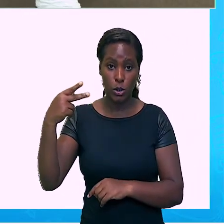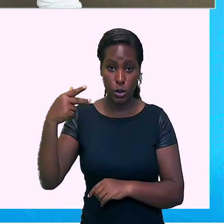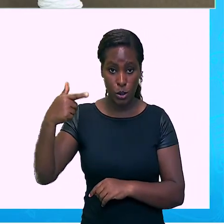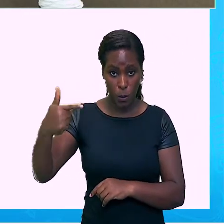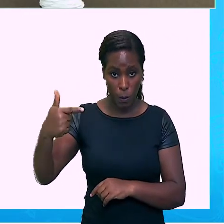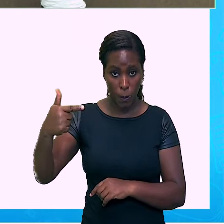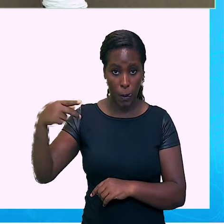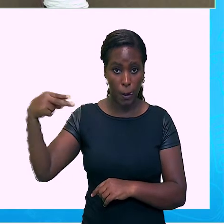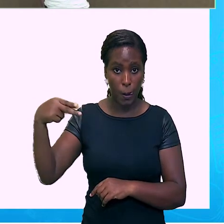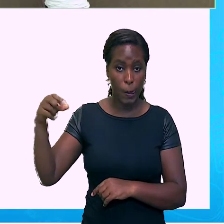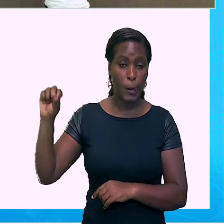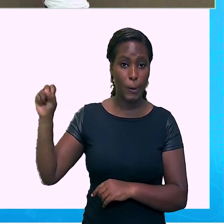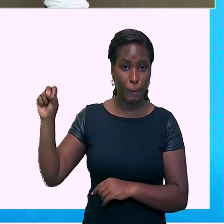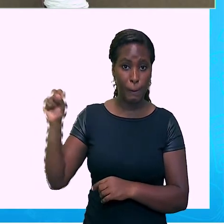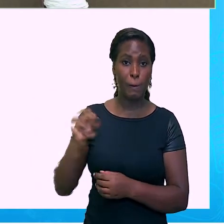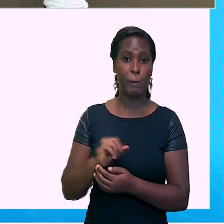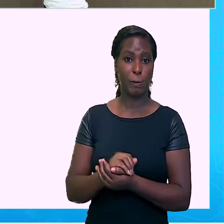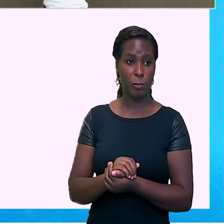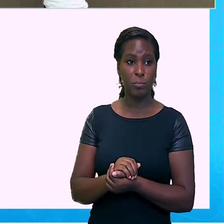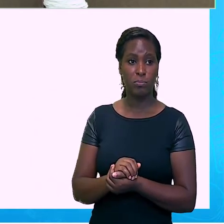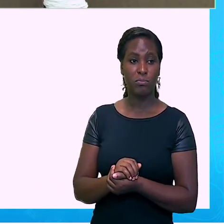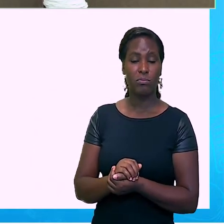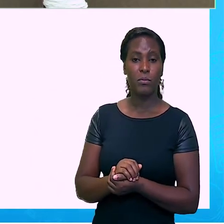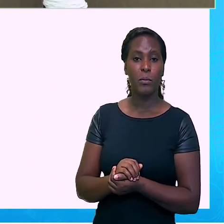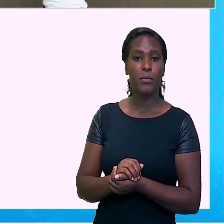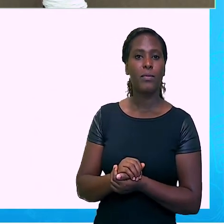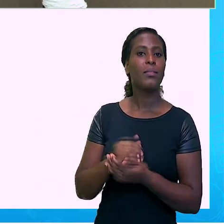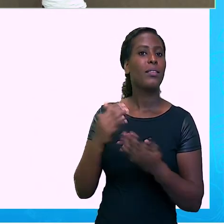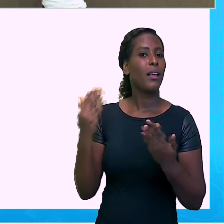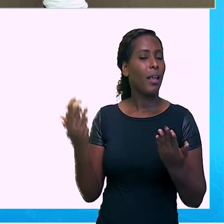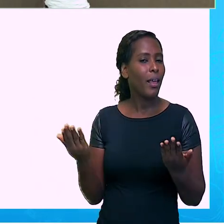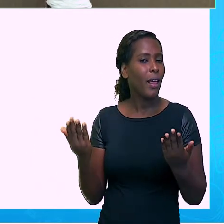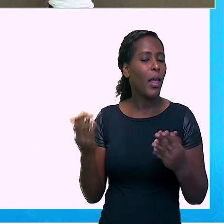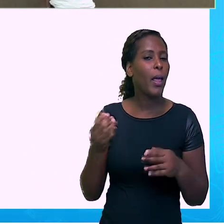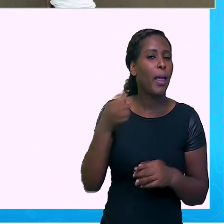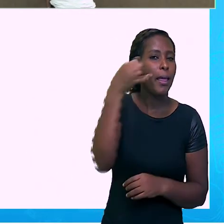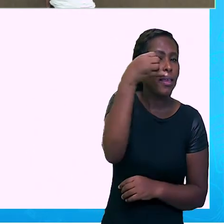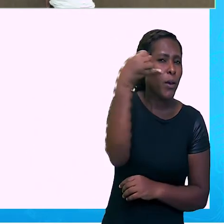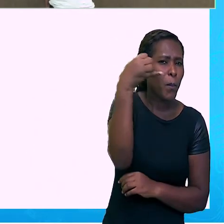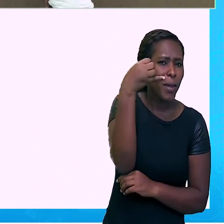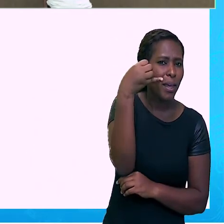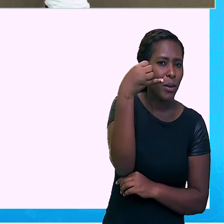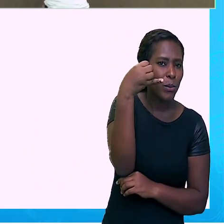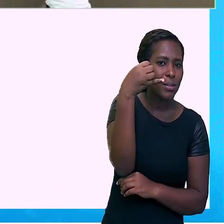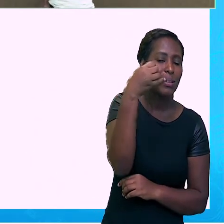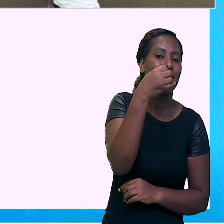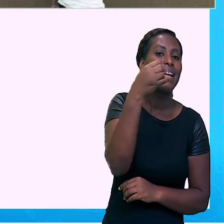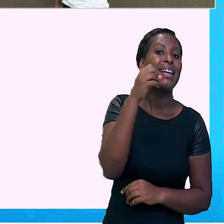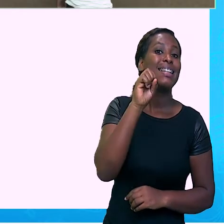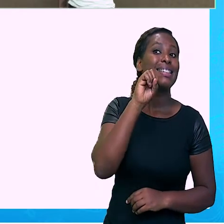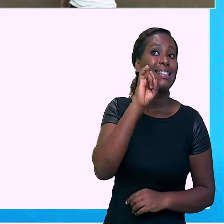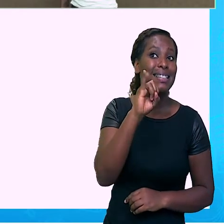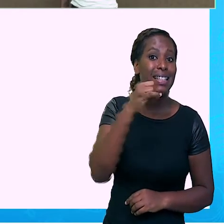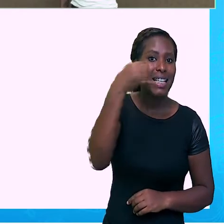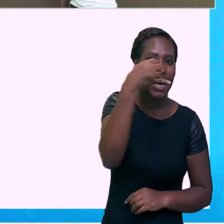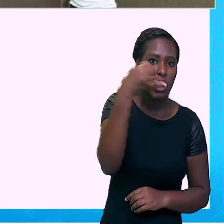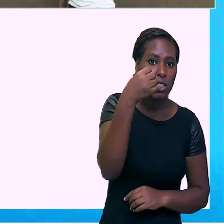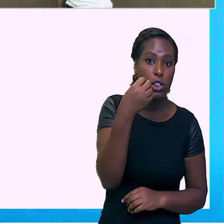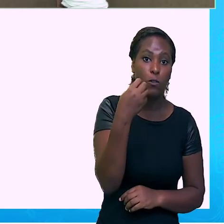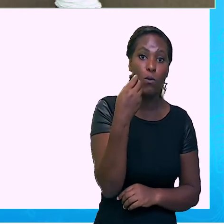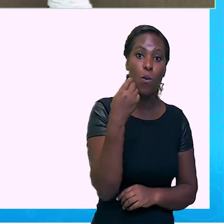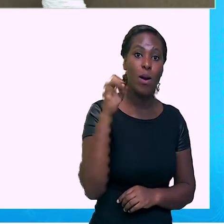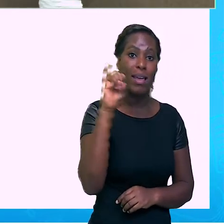lembrar, número negativo, base negativa, expoente ímpar, resultado